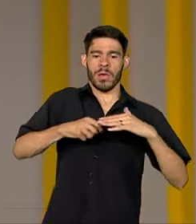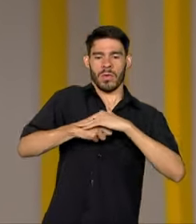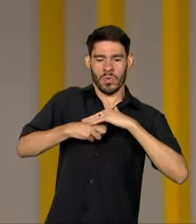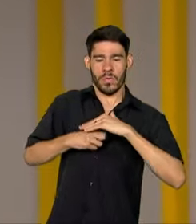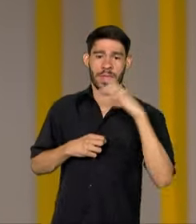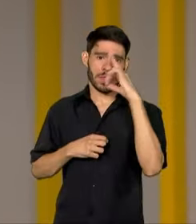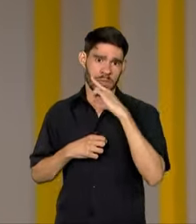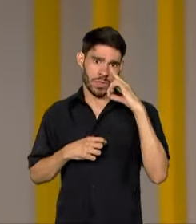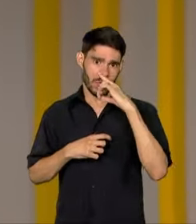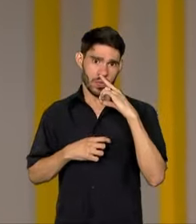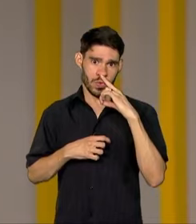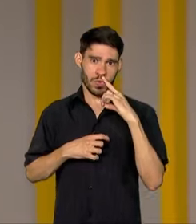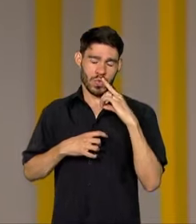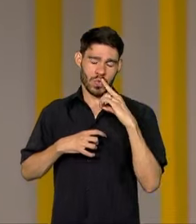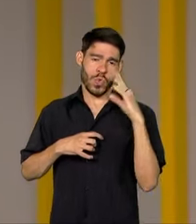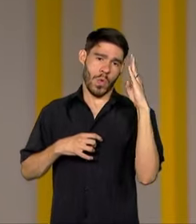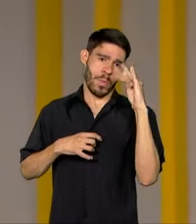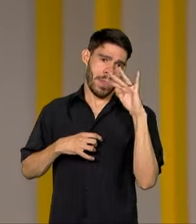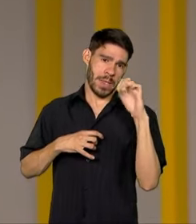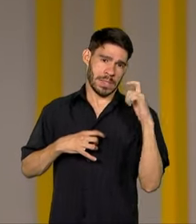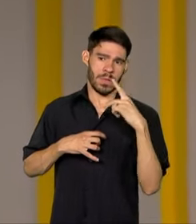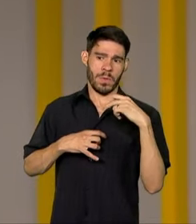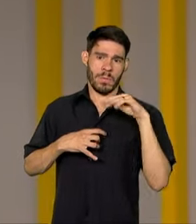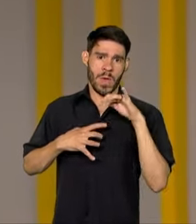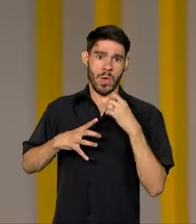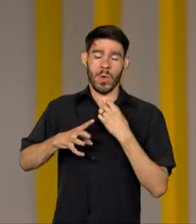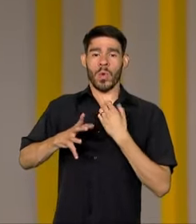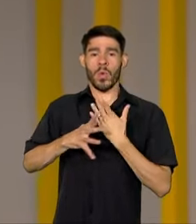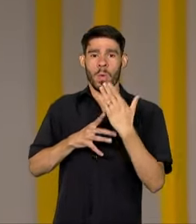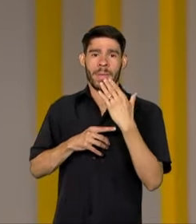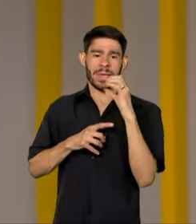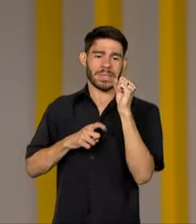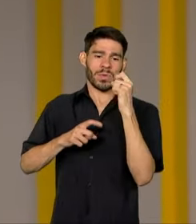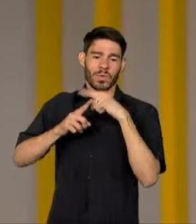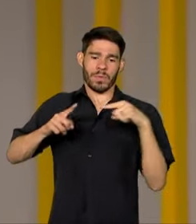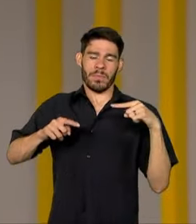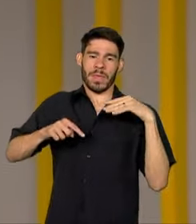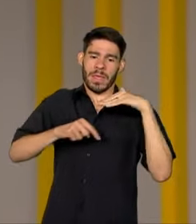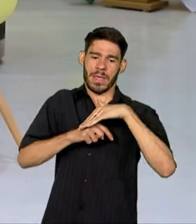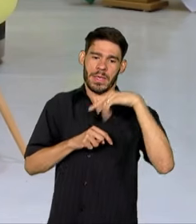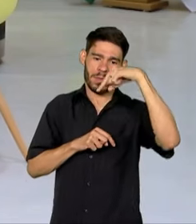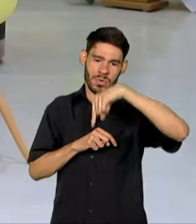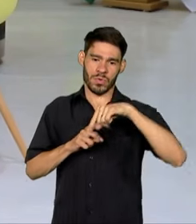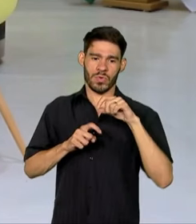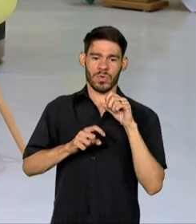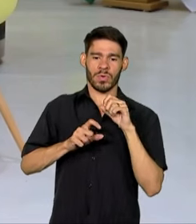deste domingo do Brasil em Pauta, que vai ao ar às oito e meia da noite aqui no Canal GOV.